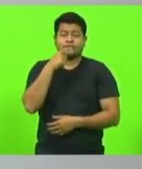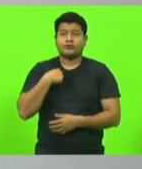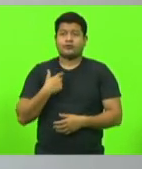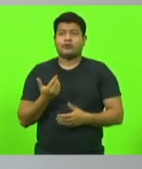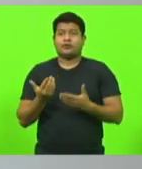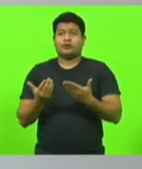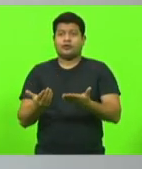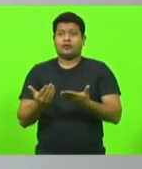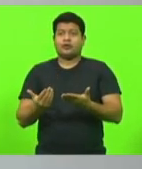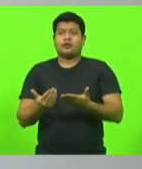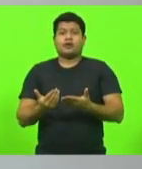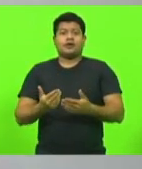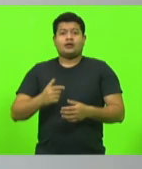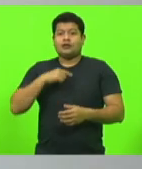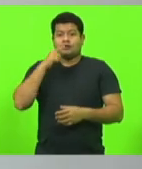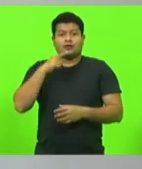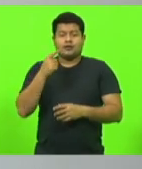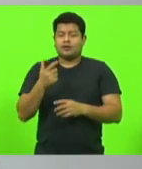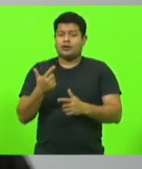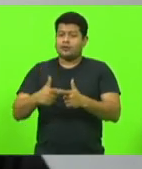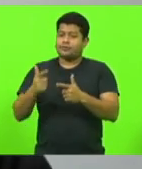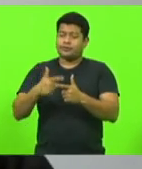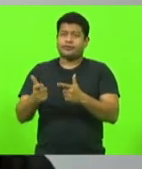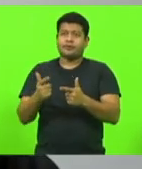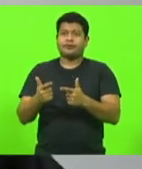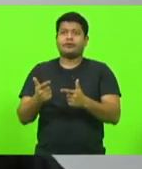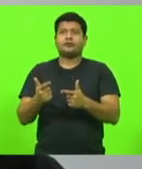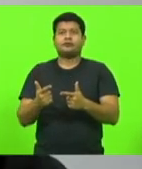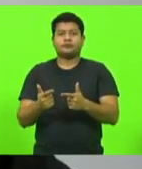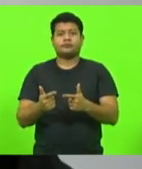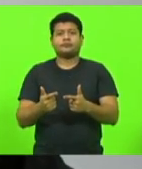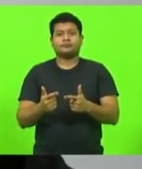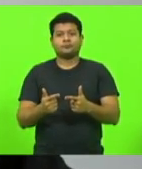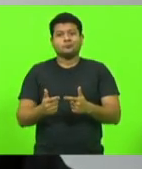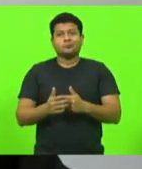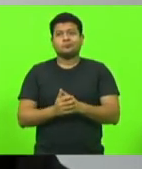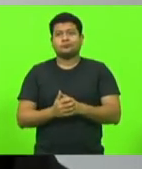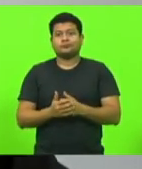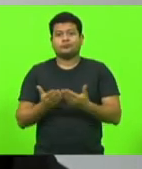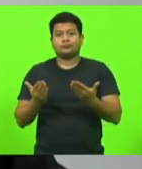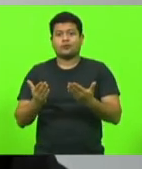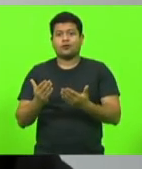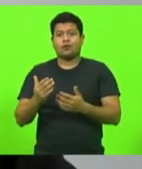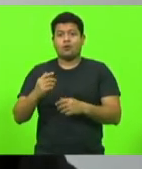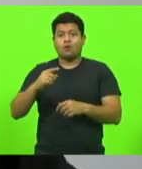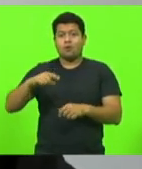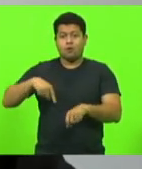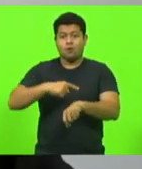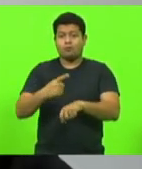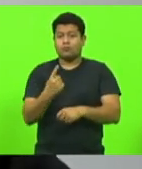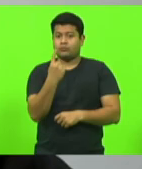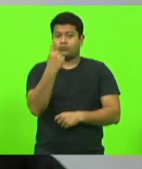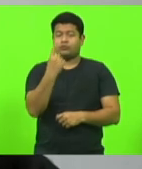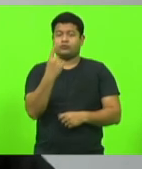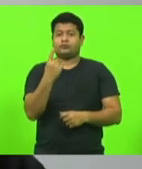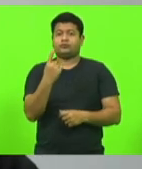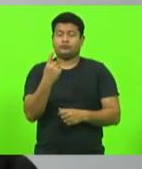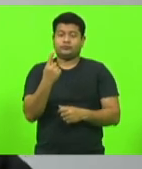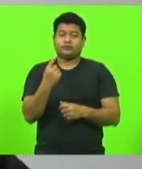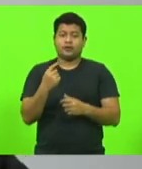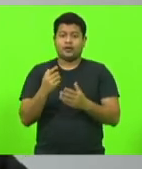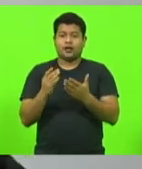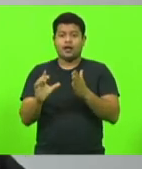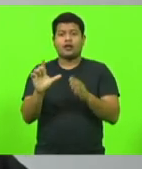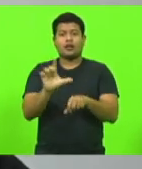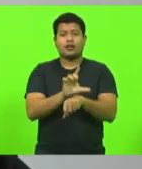sem o sinal e deu problema, deu problema, estava tudo certo, uma hora de lajes ao europeu, eu falei, está tudo certo, na hora das 16